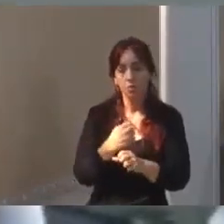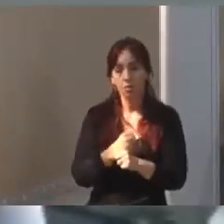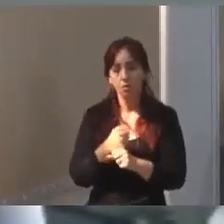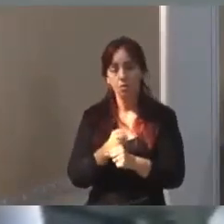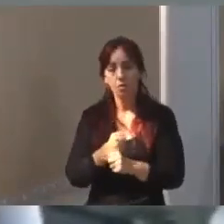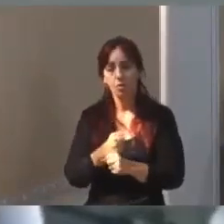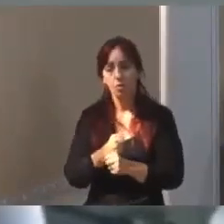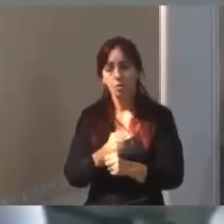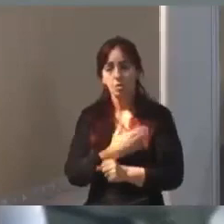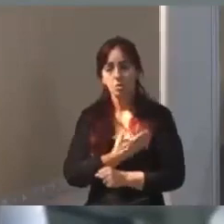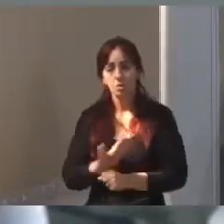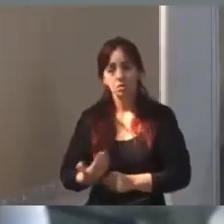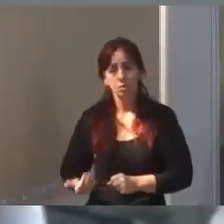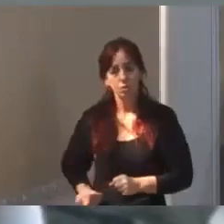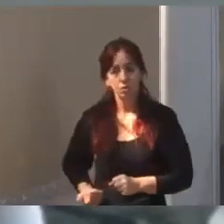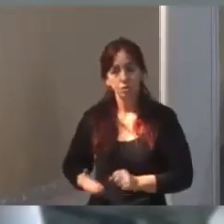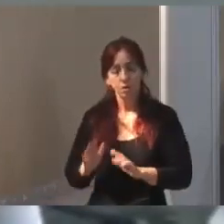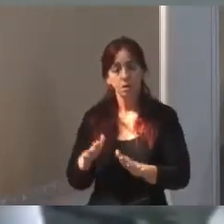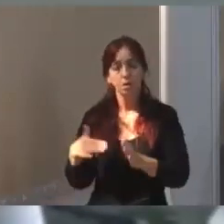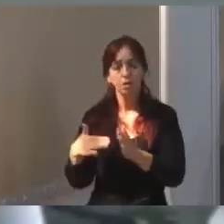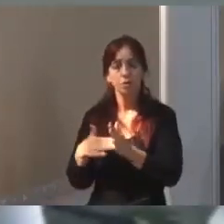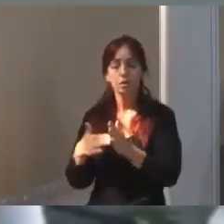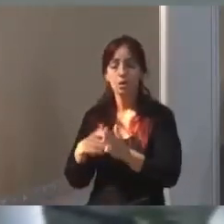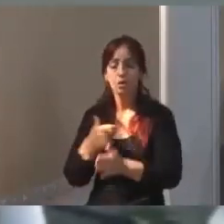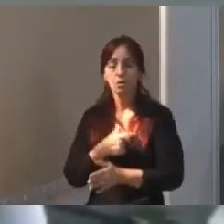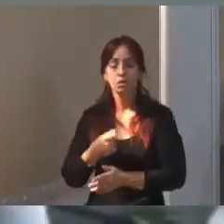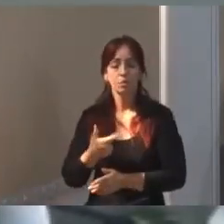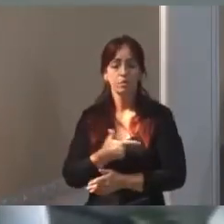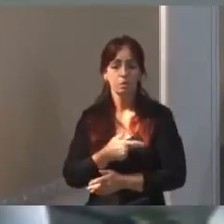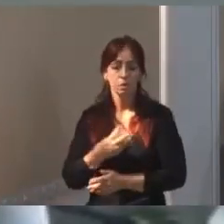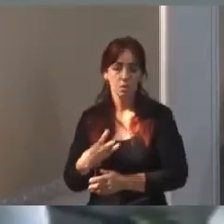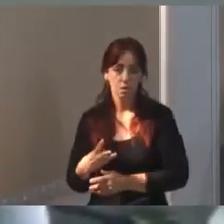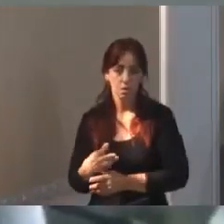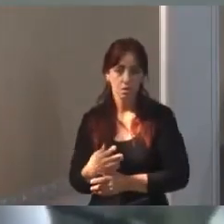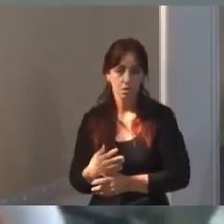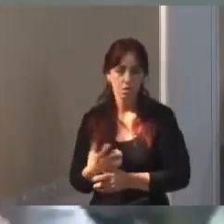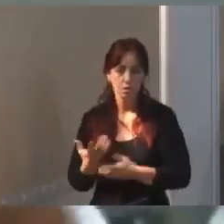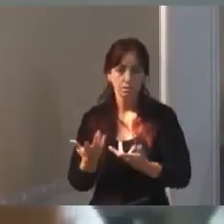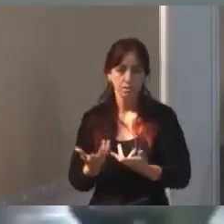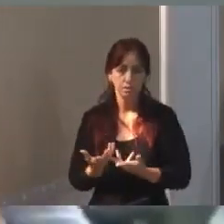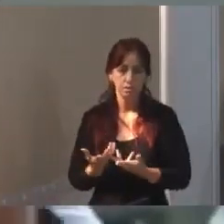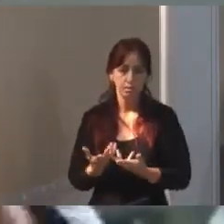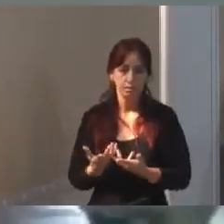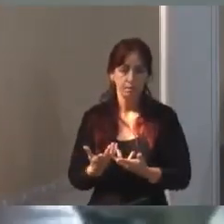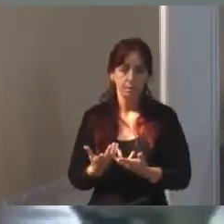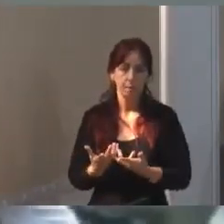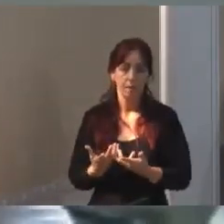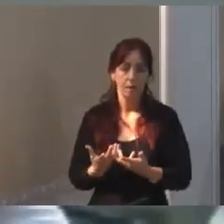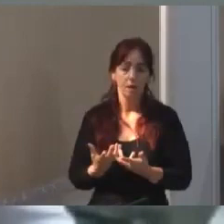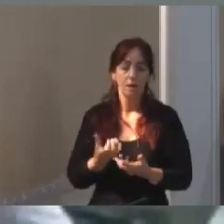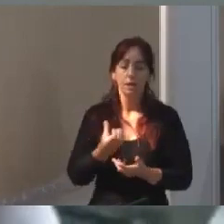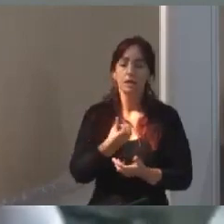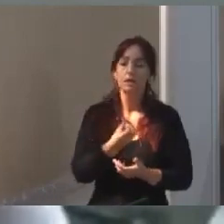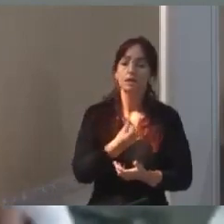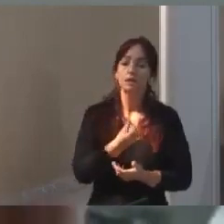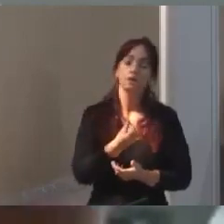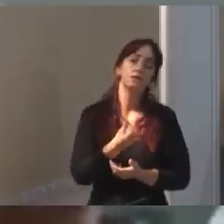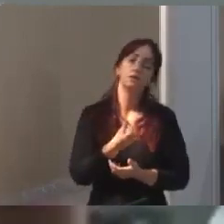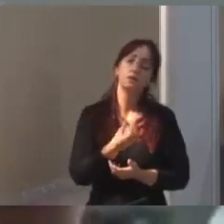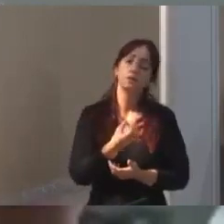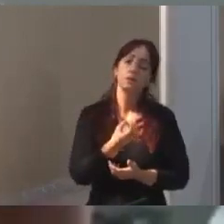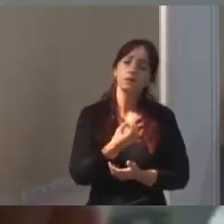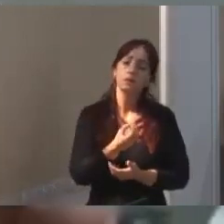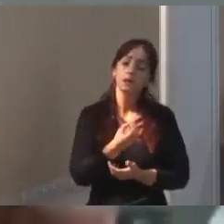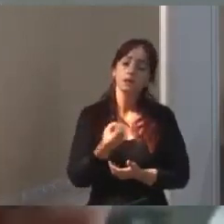públicas, resultado fiscal, para o final de 2023. Isso quer dizer que as receitas que entraram em 2023, elas serão